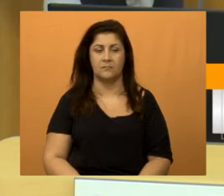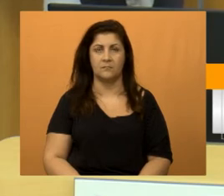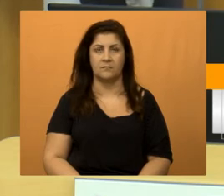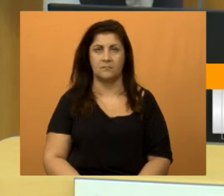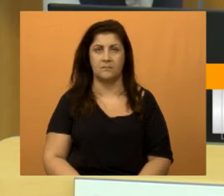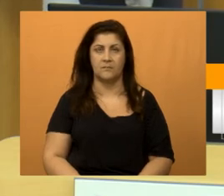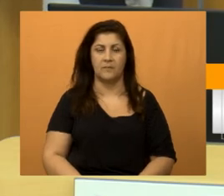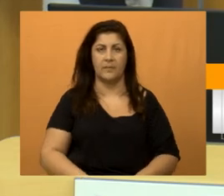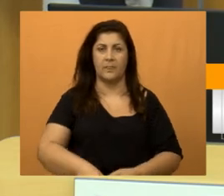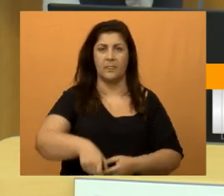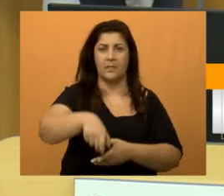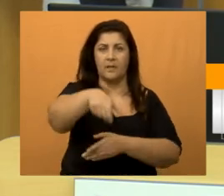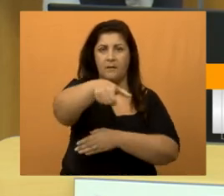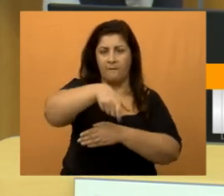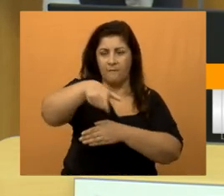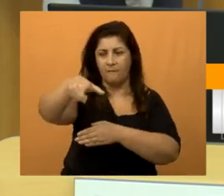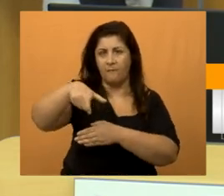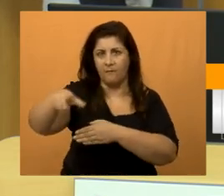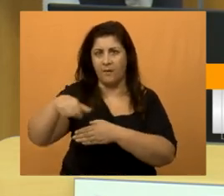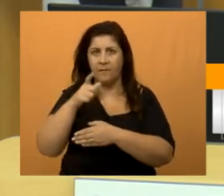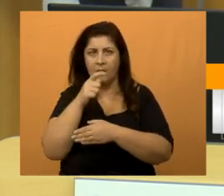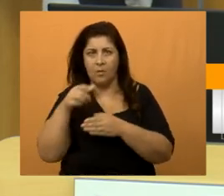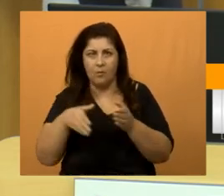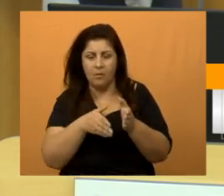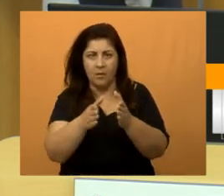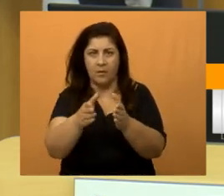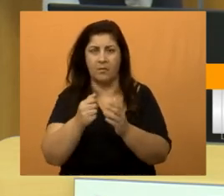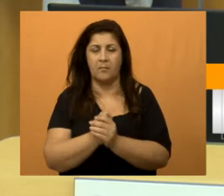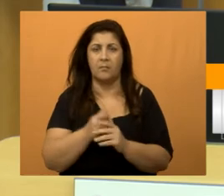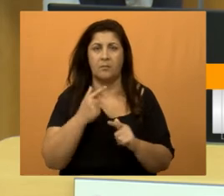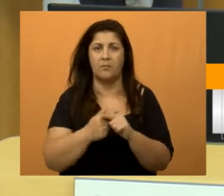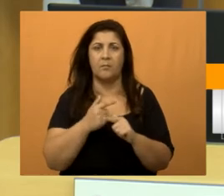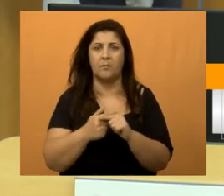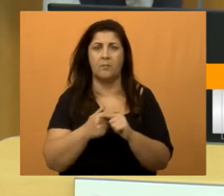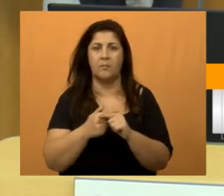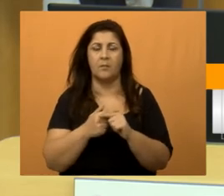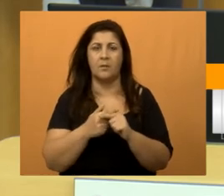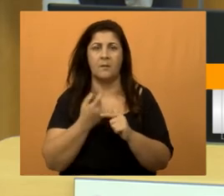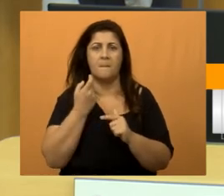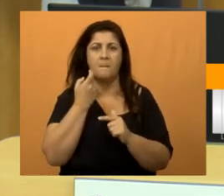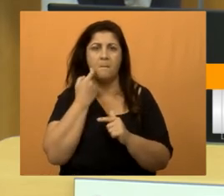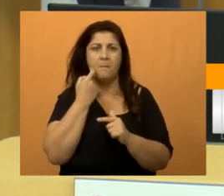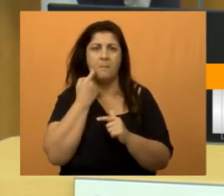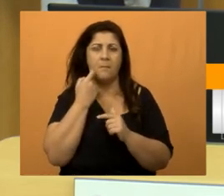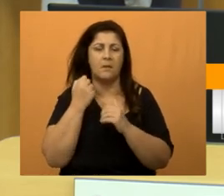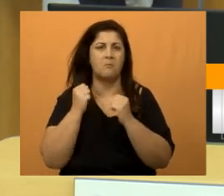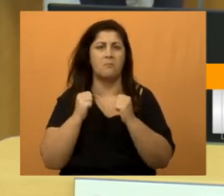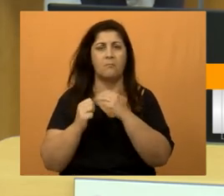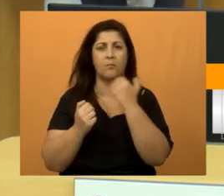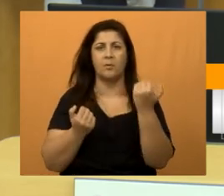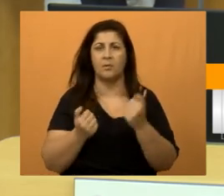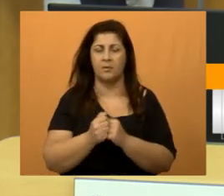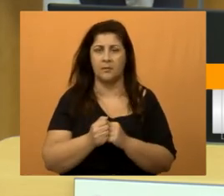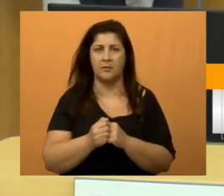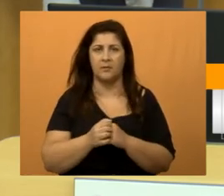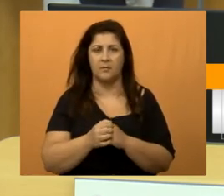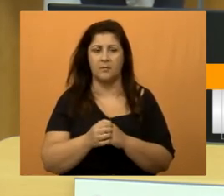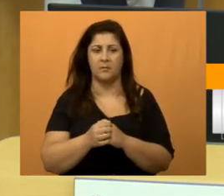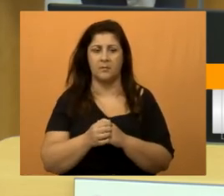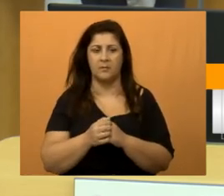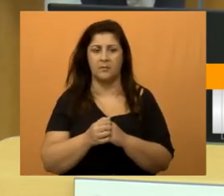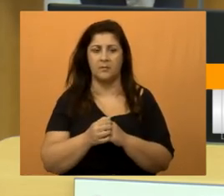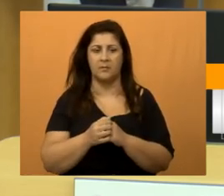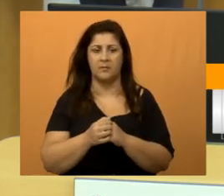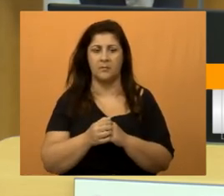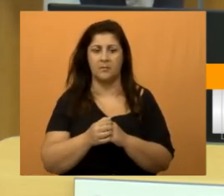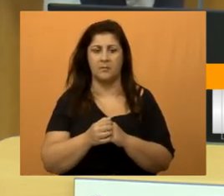no córrego do Ture. A morte de peixe no córrego do Ture. Foi aqui,